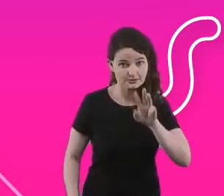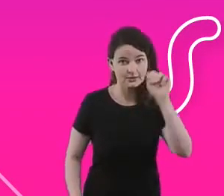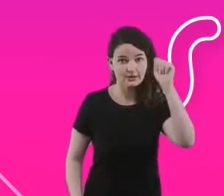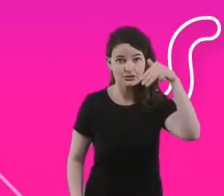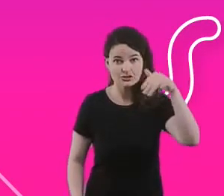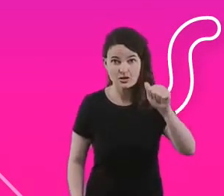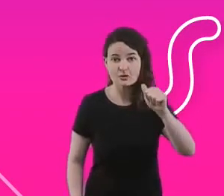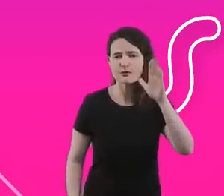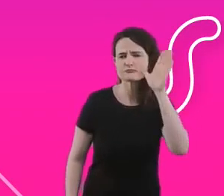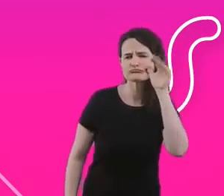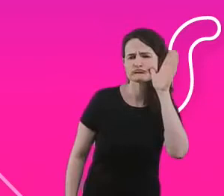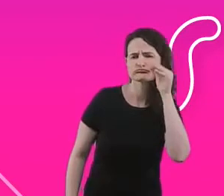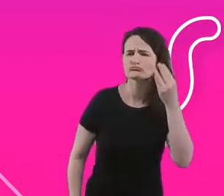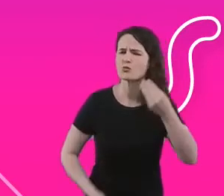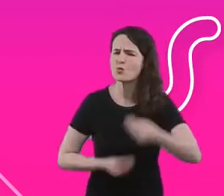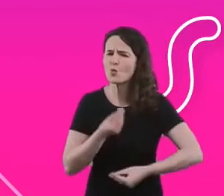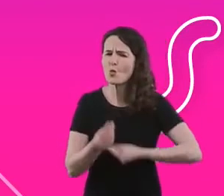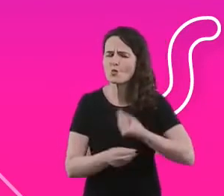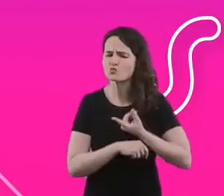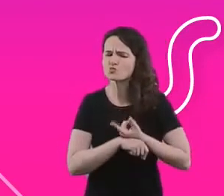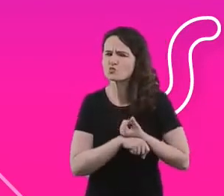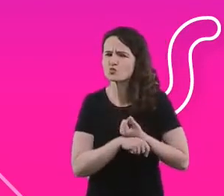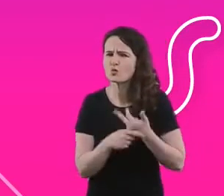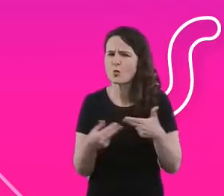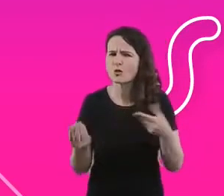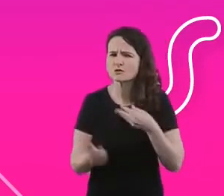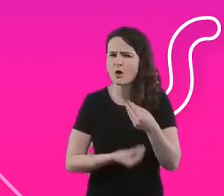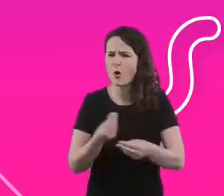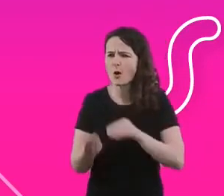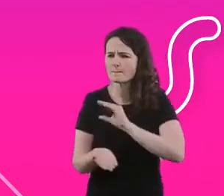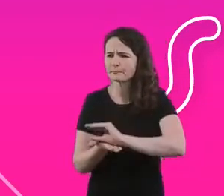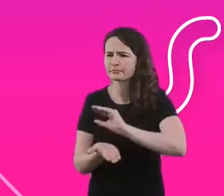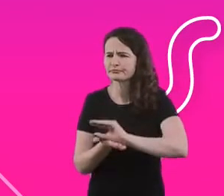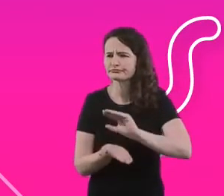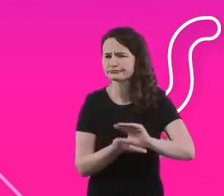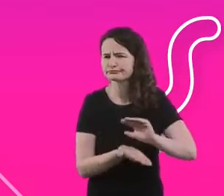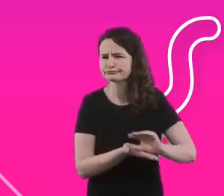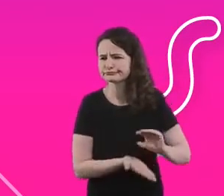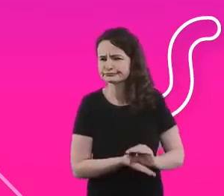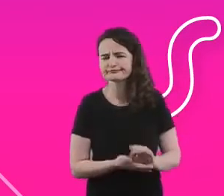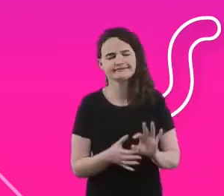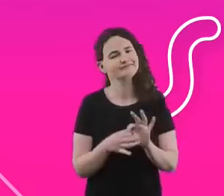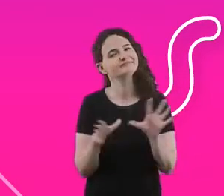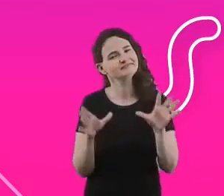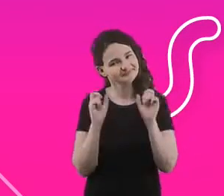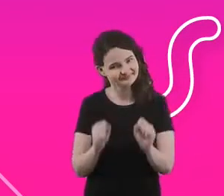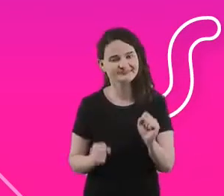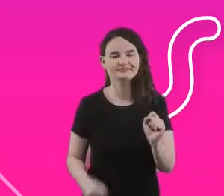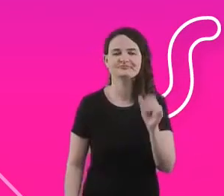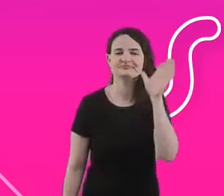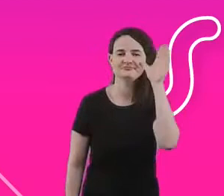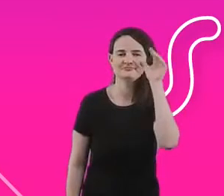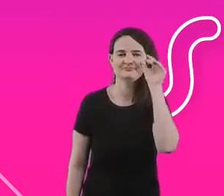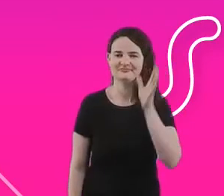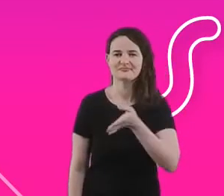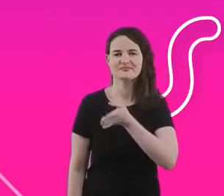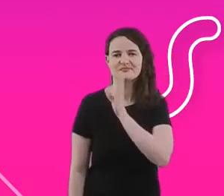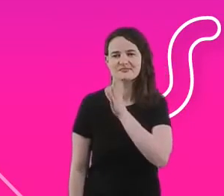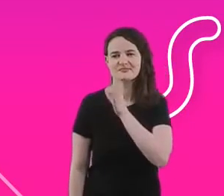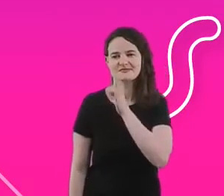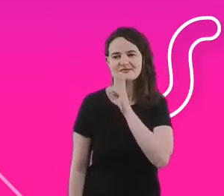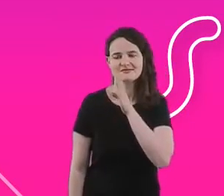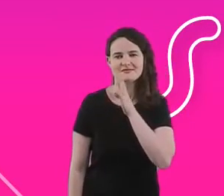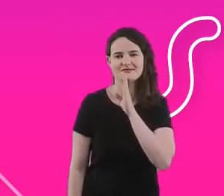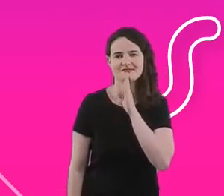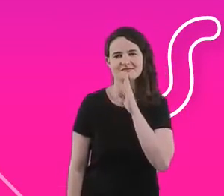como é que está o lucro, como é que isso é distribuído, vocês fiquem à vontade, conheçam, porque isso faz todo sentido para a gente, só